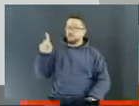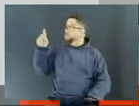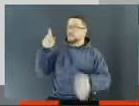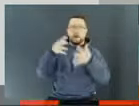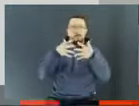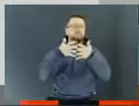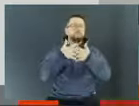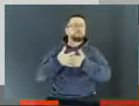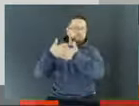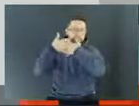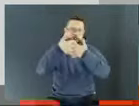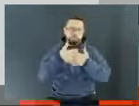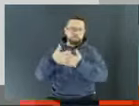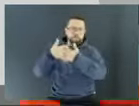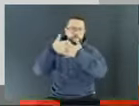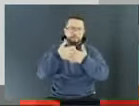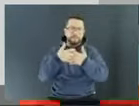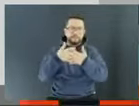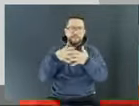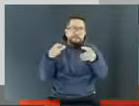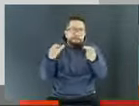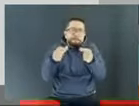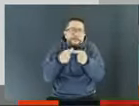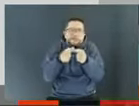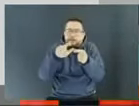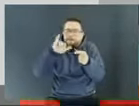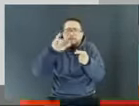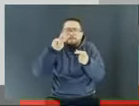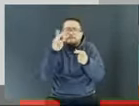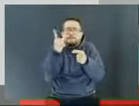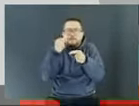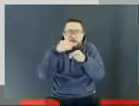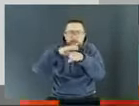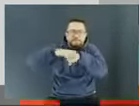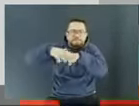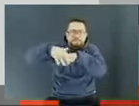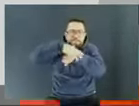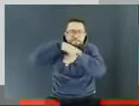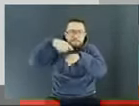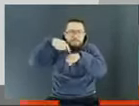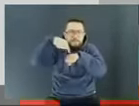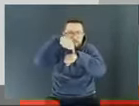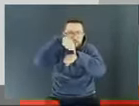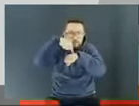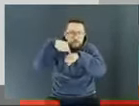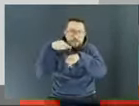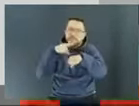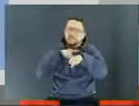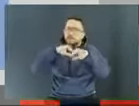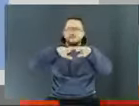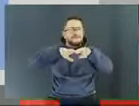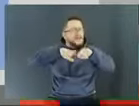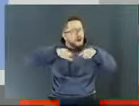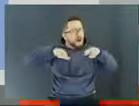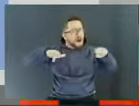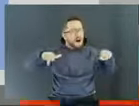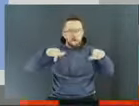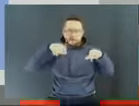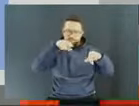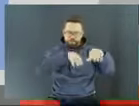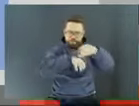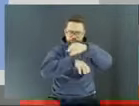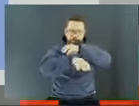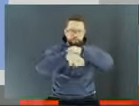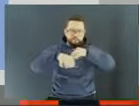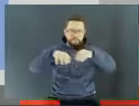que é uma ilha pequenininha, onde se localizam a maioria das self-storages adensadas junto ao público. Outras cidades, como